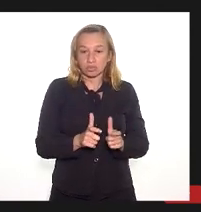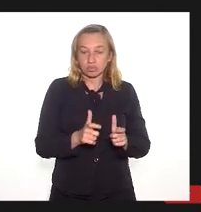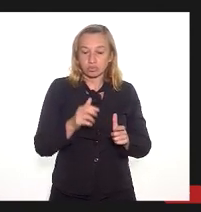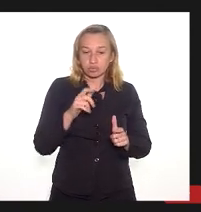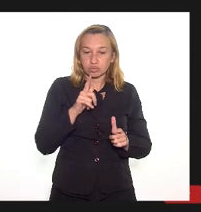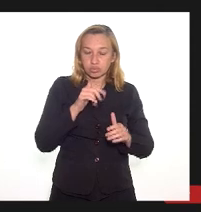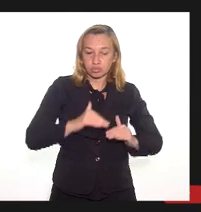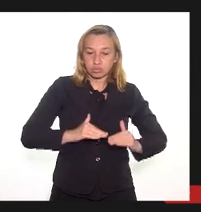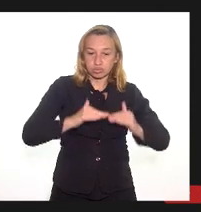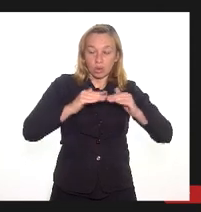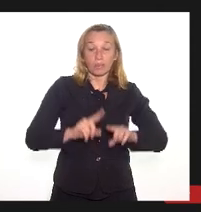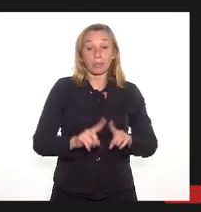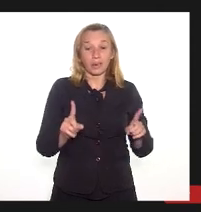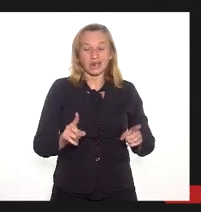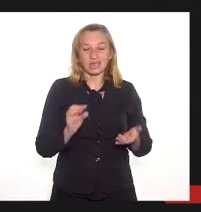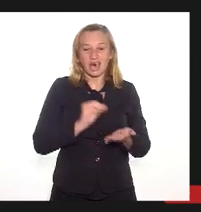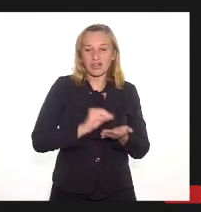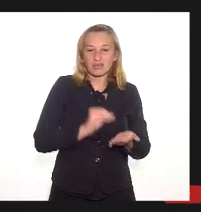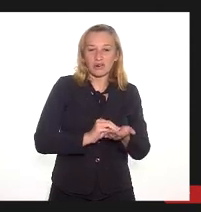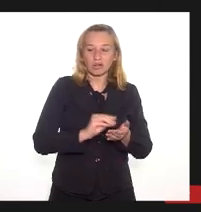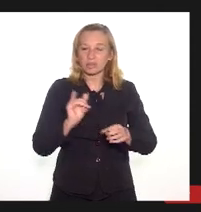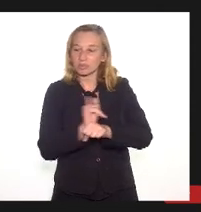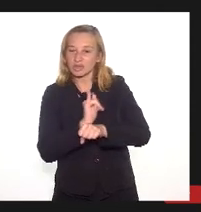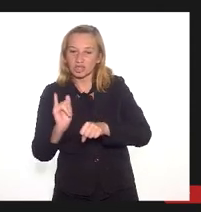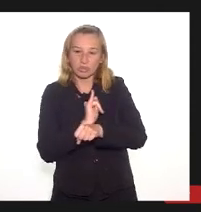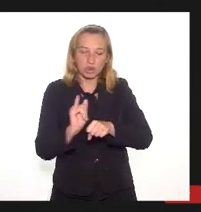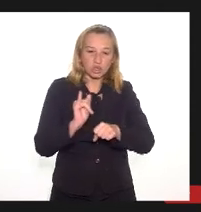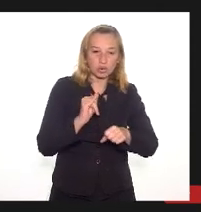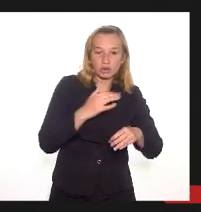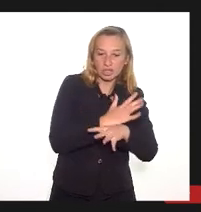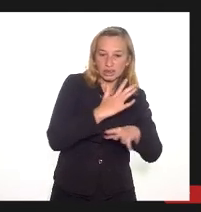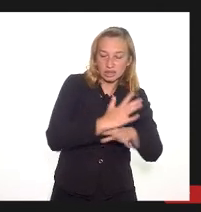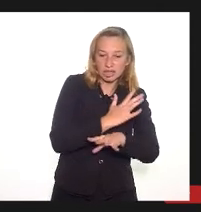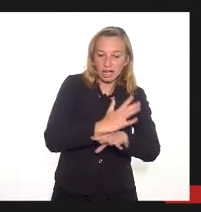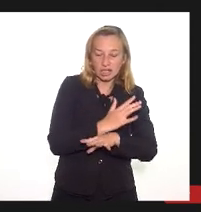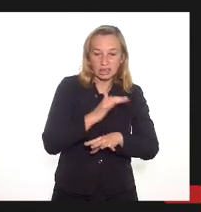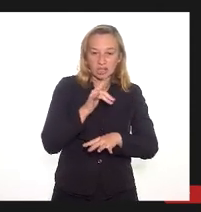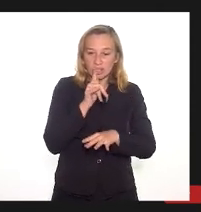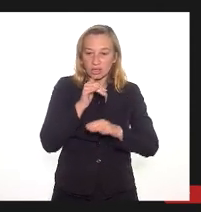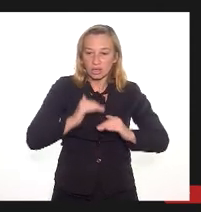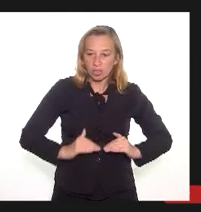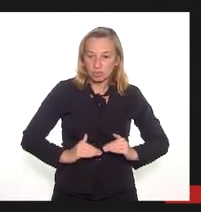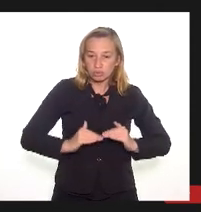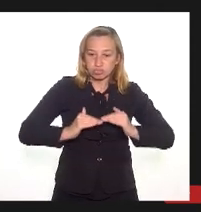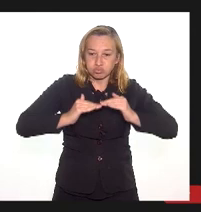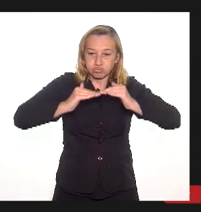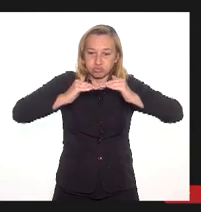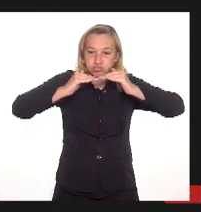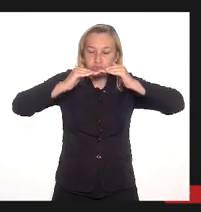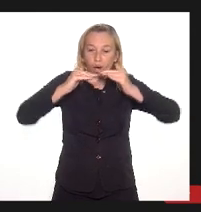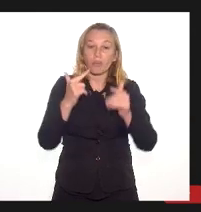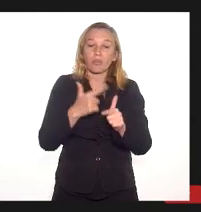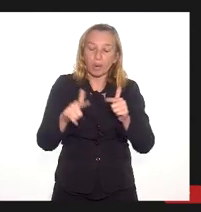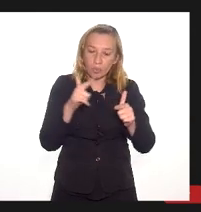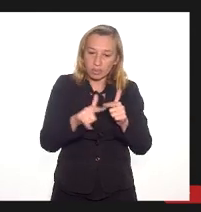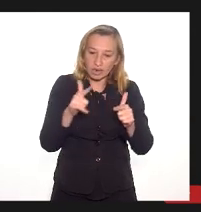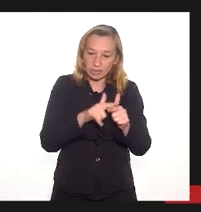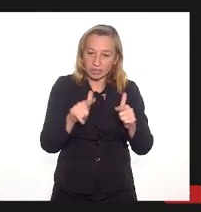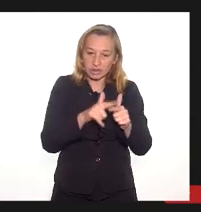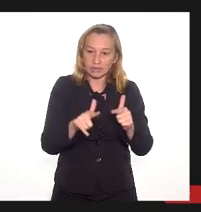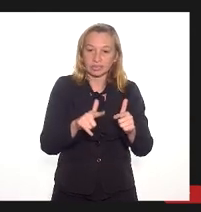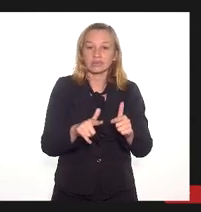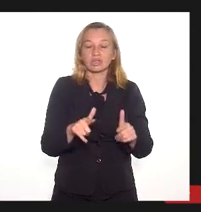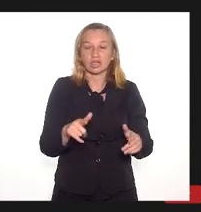desordenada, a falta de planejamento urbano, as inundações se tornaram um problema que afeta os cidadãos da Baixa da